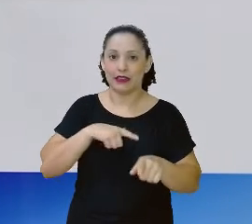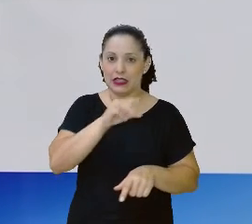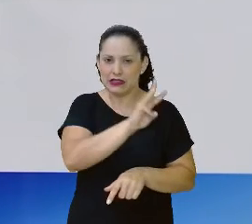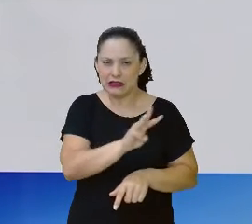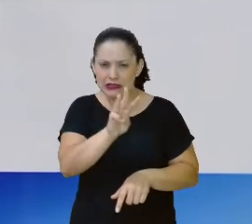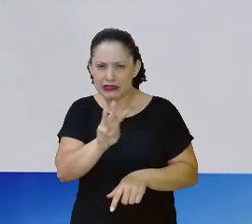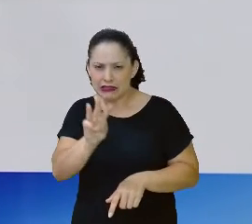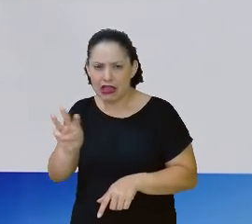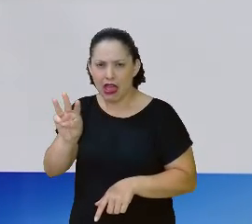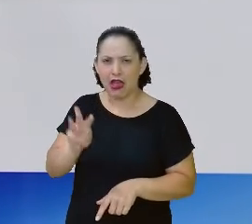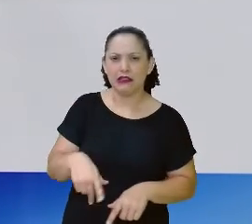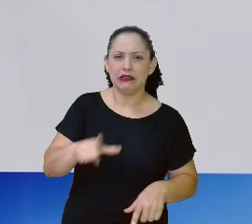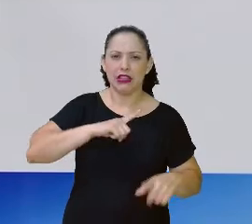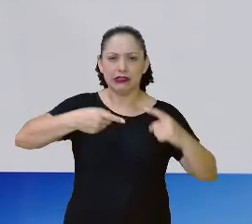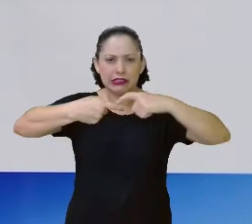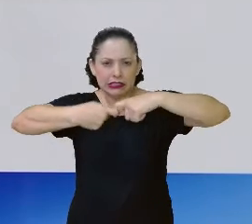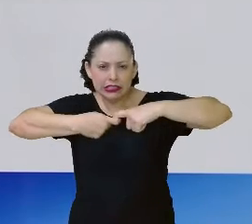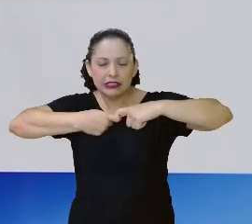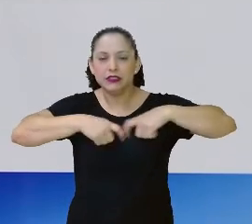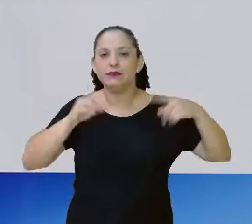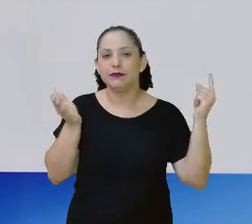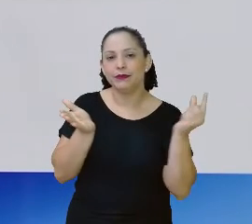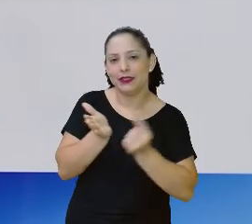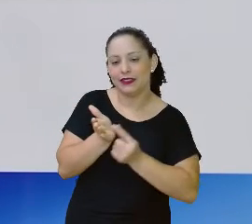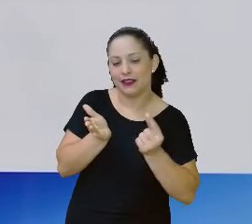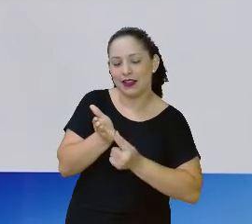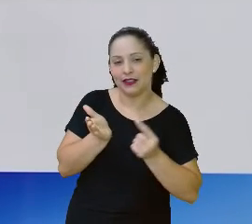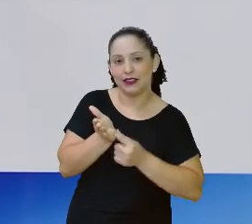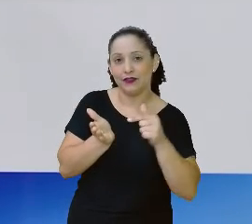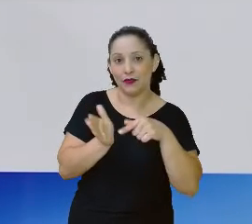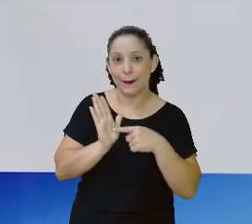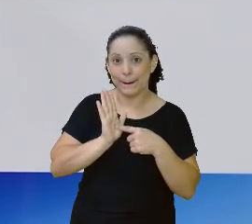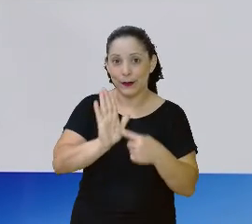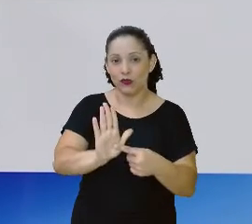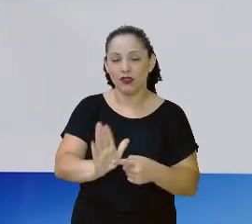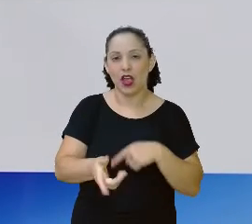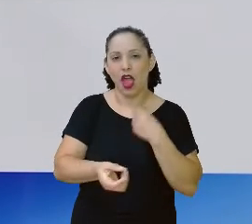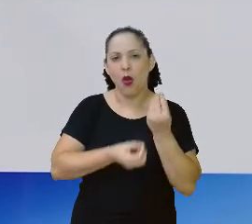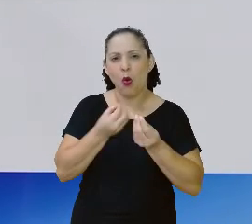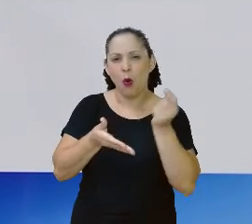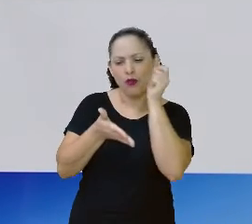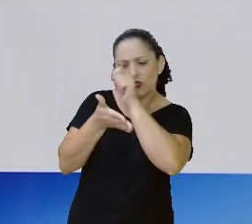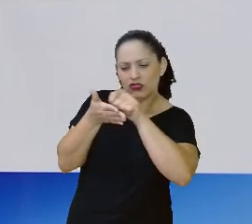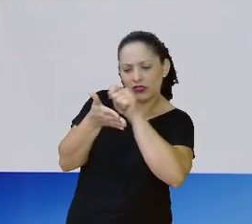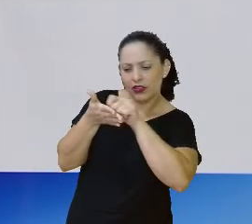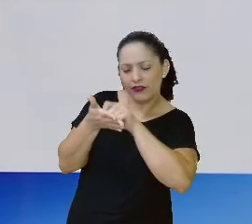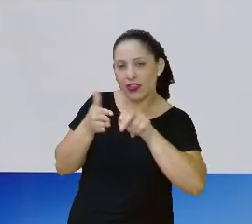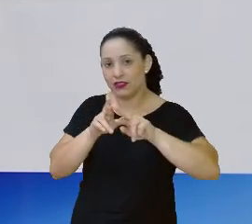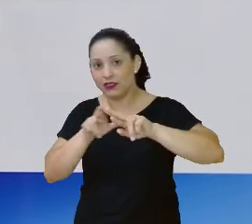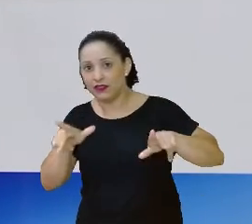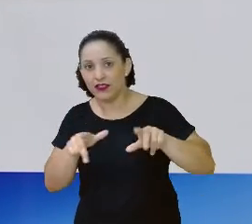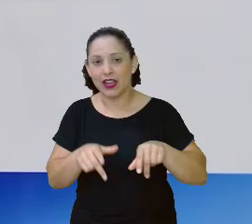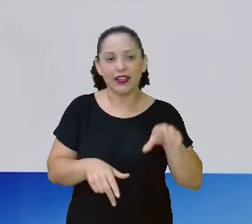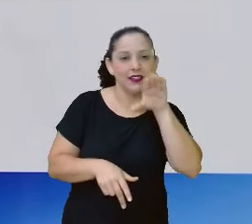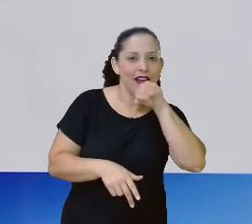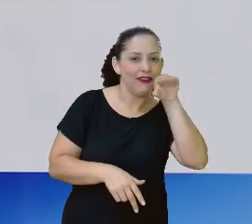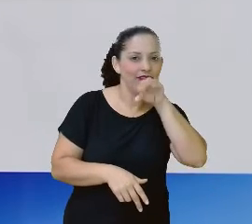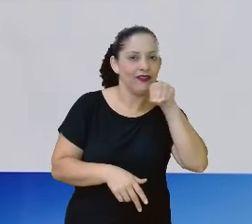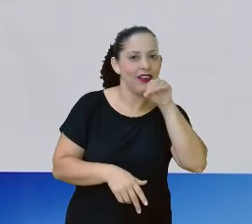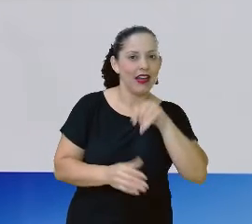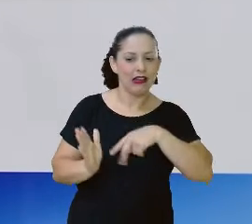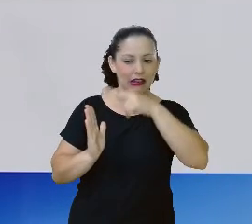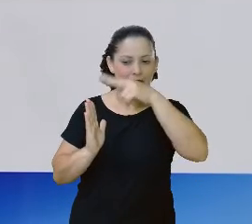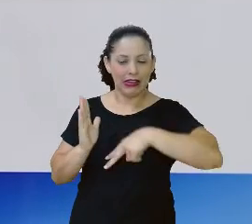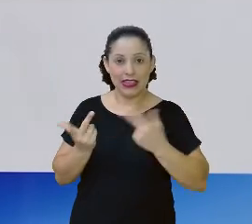aplicativos que, além da forma de escrever, tem a forma de falar. Porque vocês sabem, não é? Que outros idiomas a gente não lê da